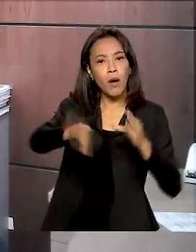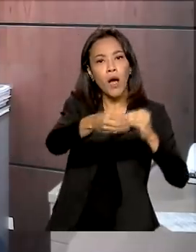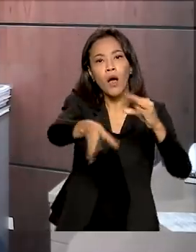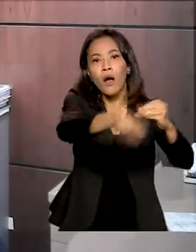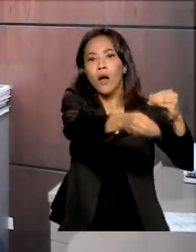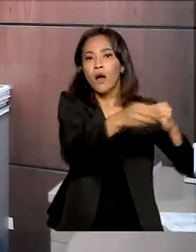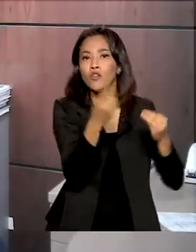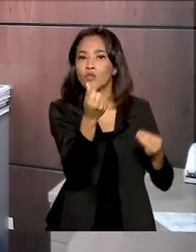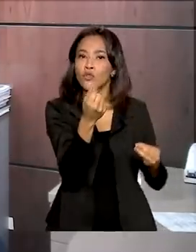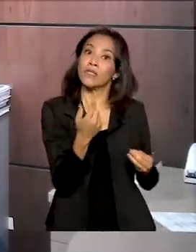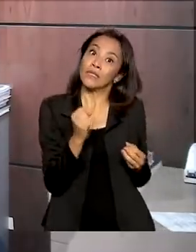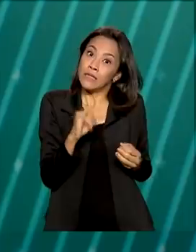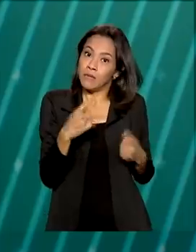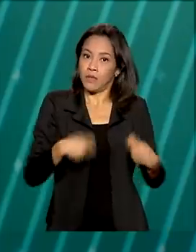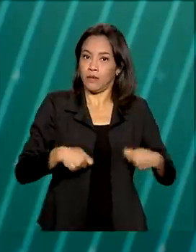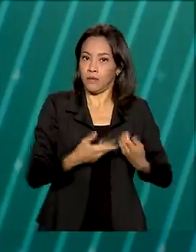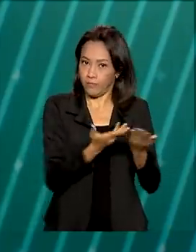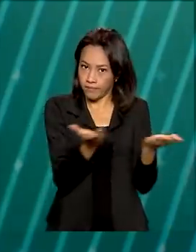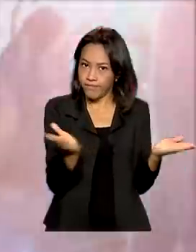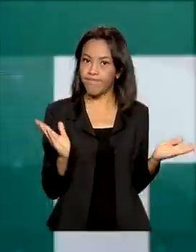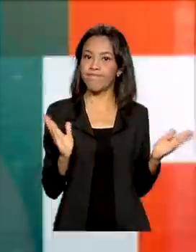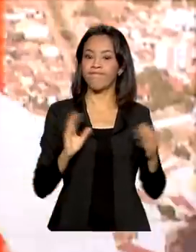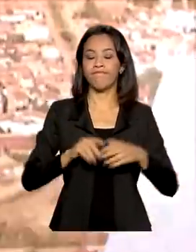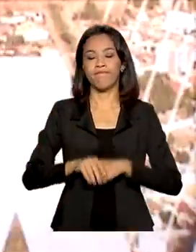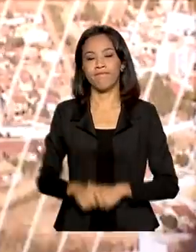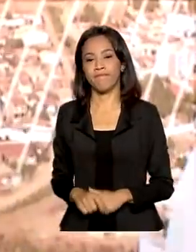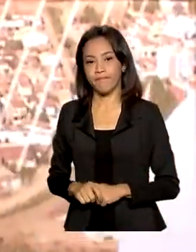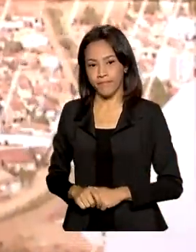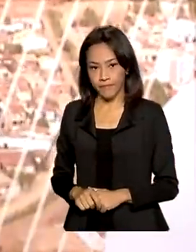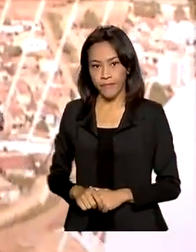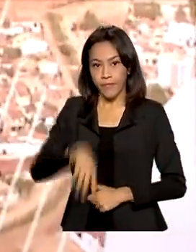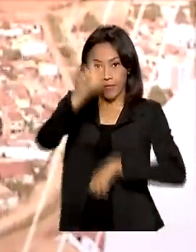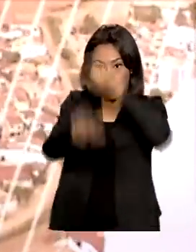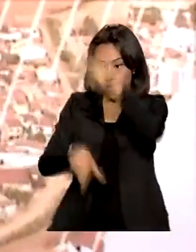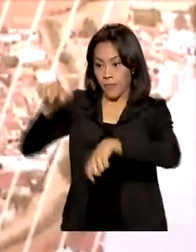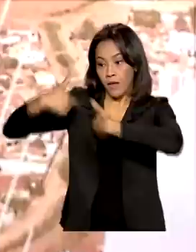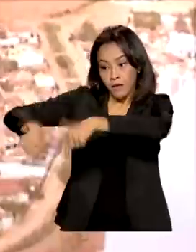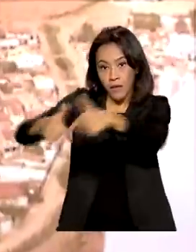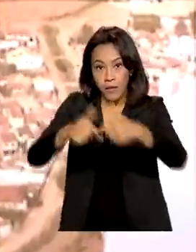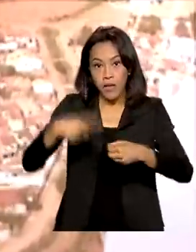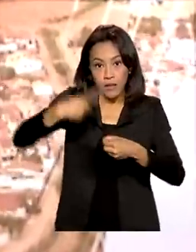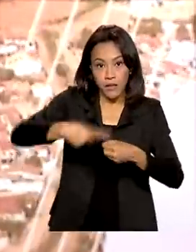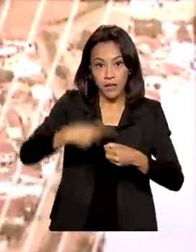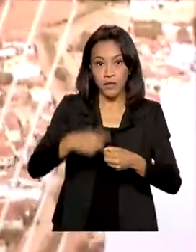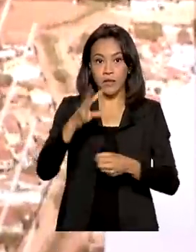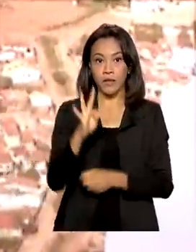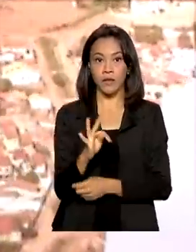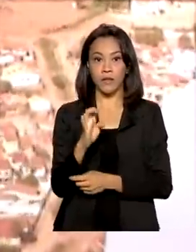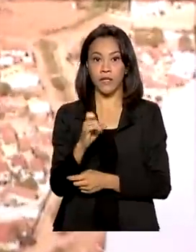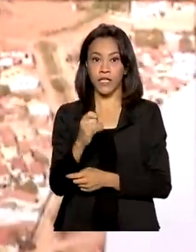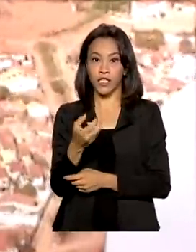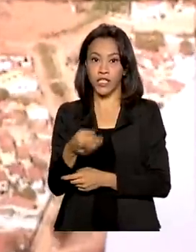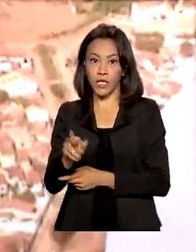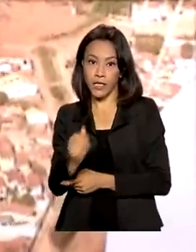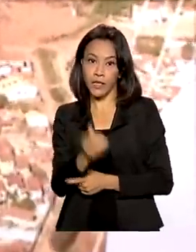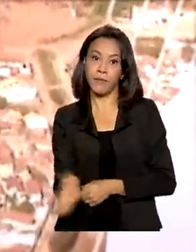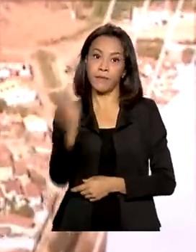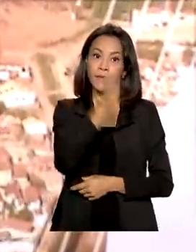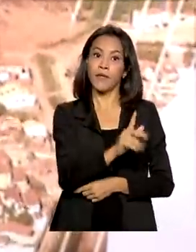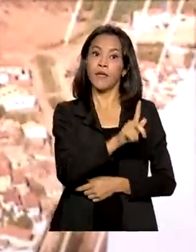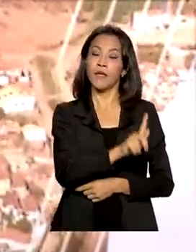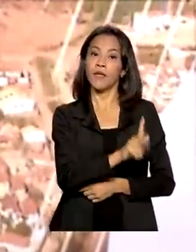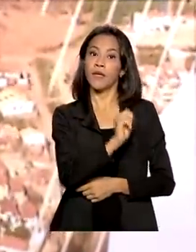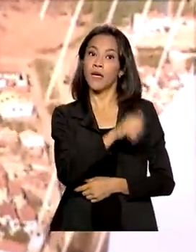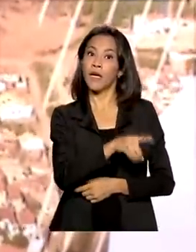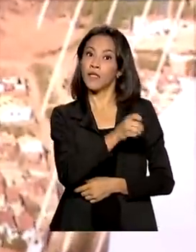porventura, sejam necessárias. Os trabalhadores de Teixeira de Freitas e Gandu, na Bahia, podem